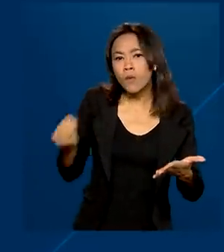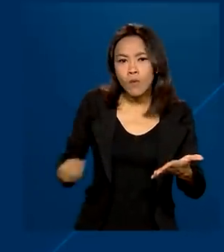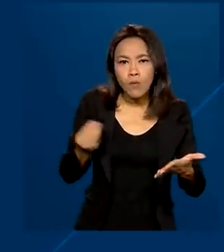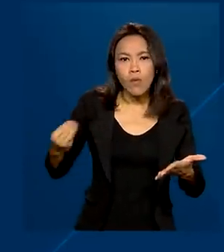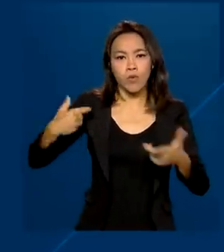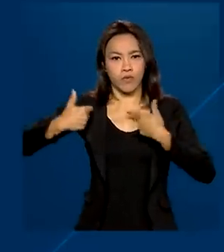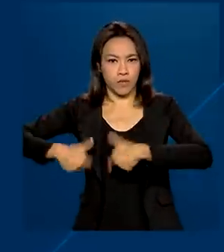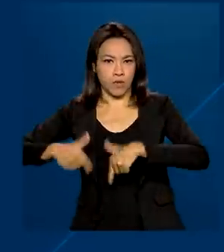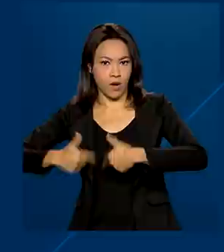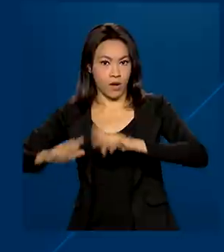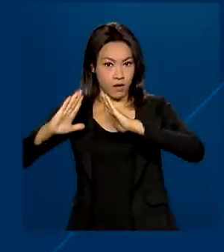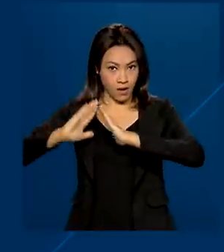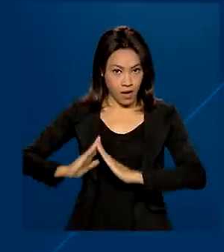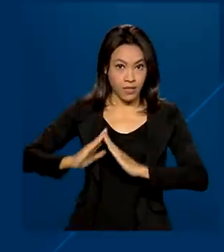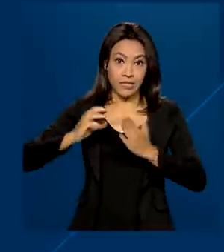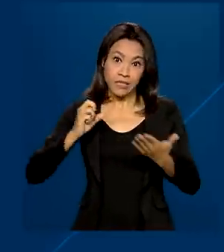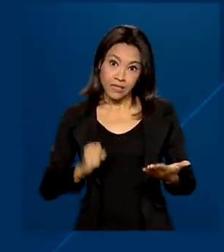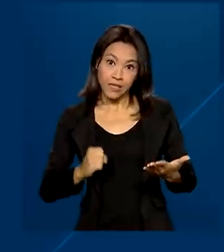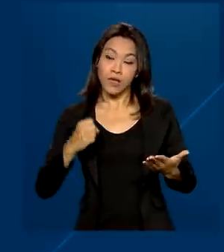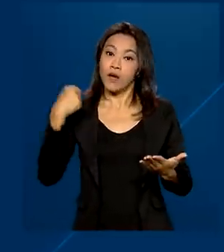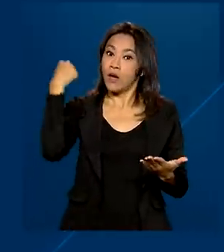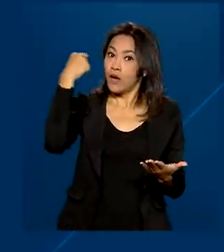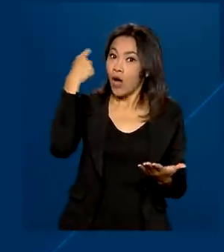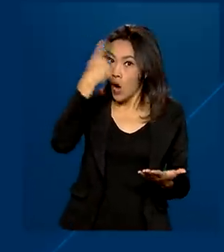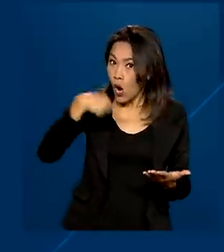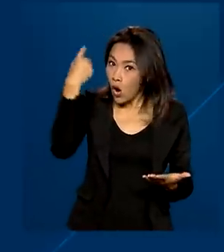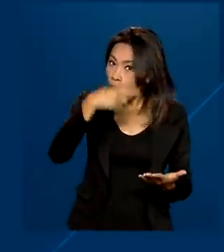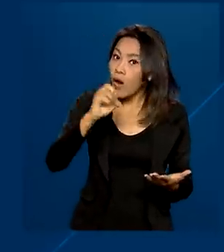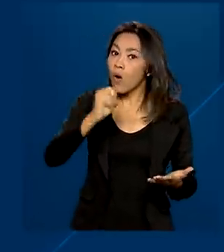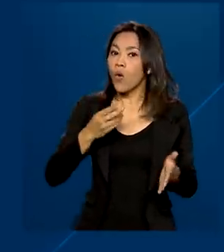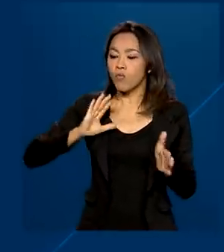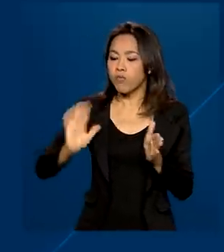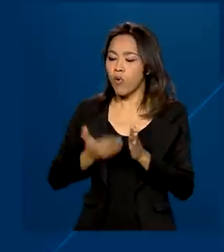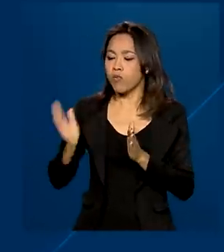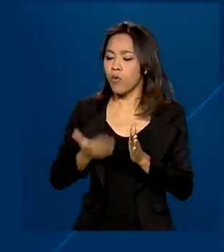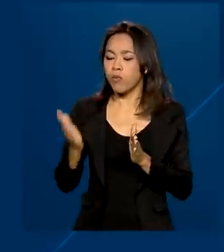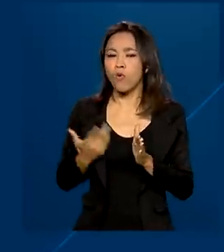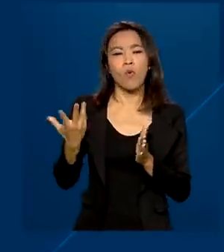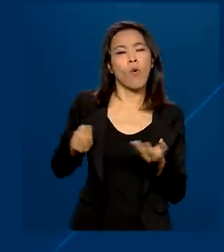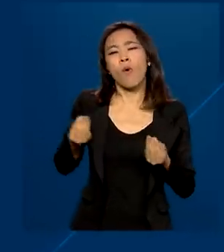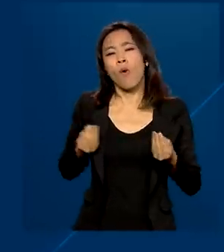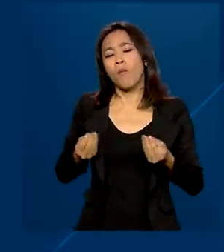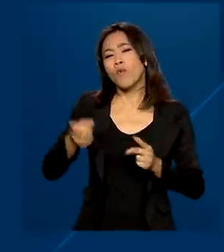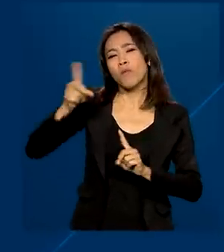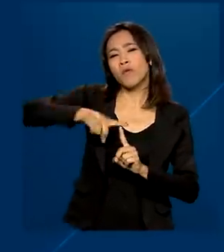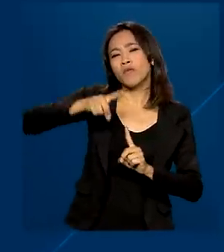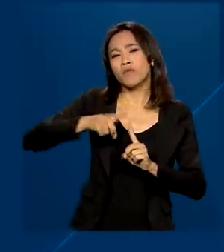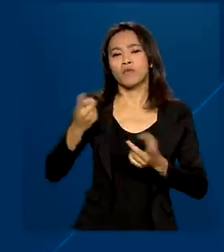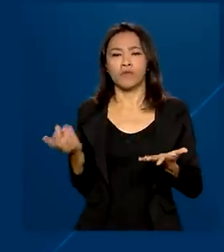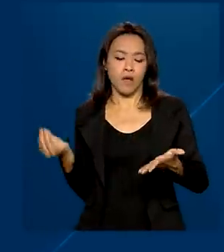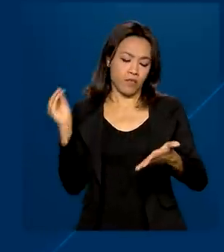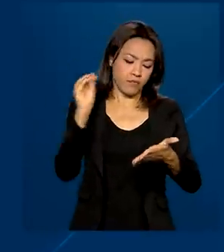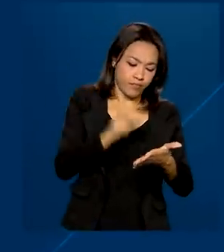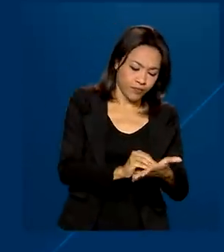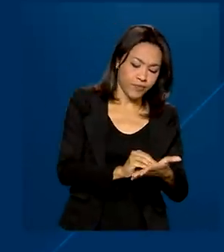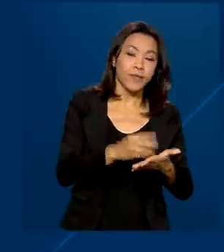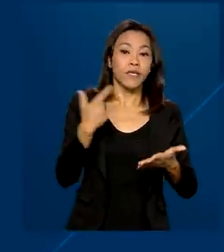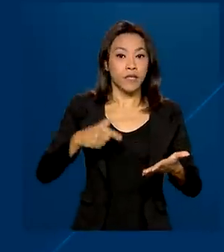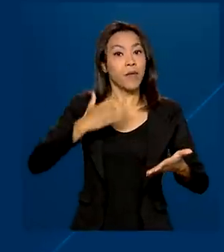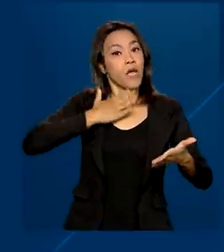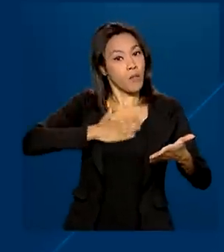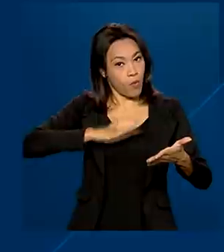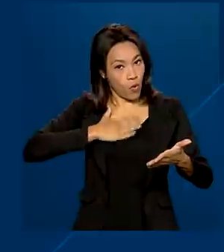trabalhar, se por jornada ou por produção, e devem ser assegurados os repousos legais.